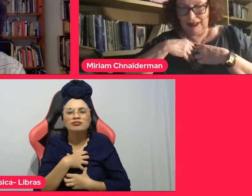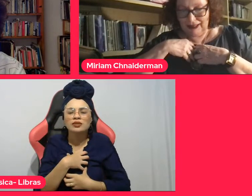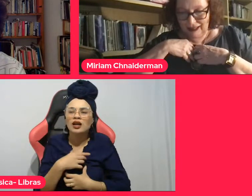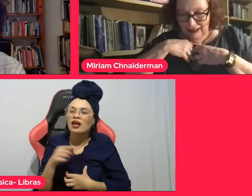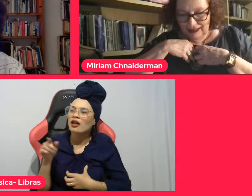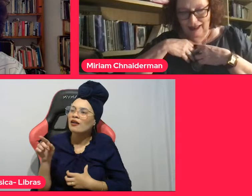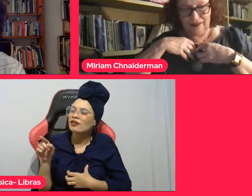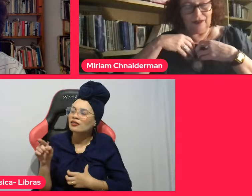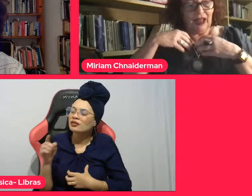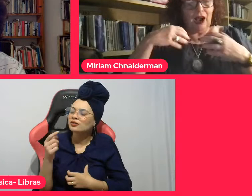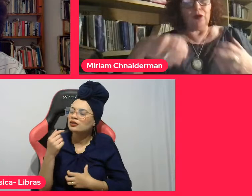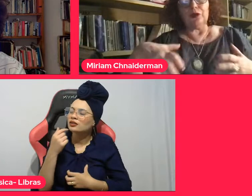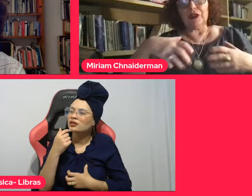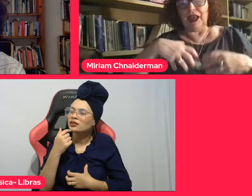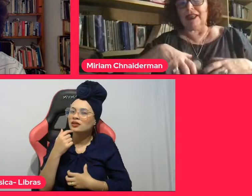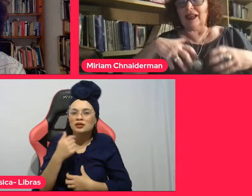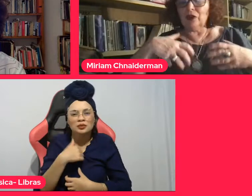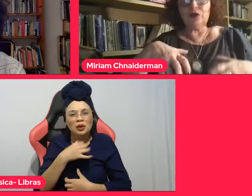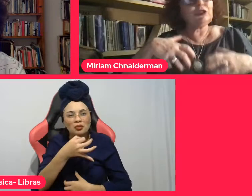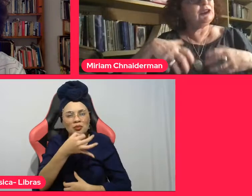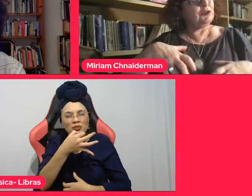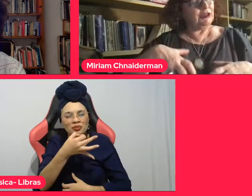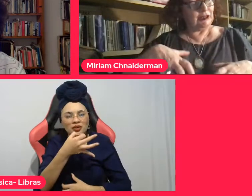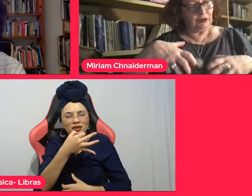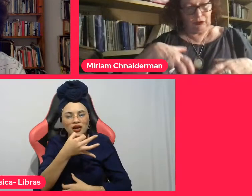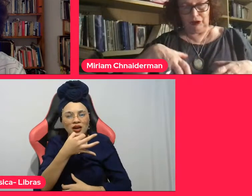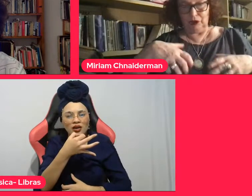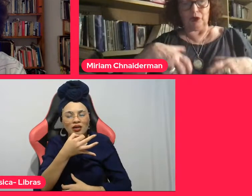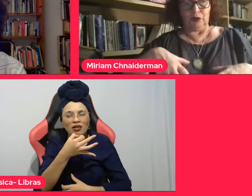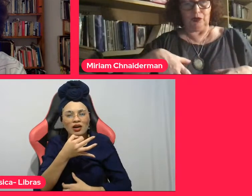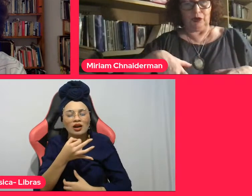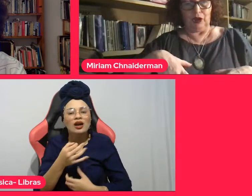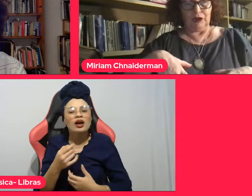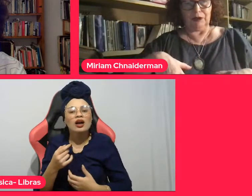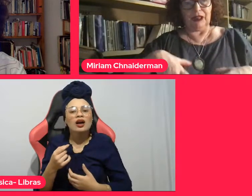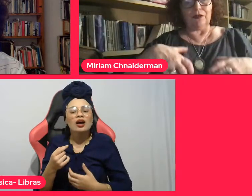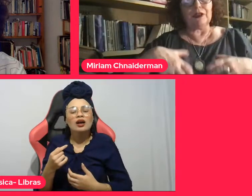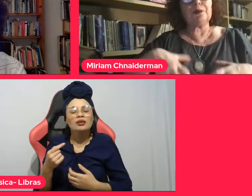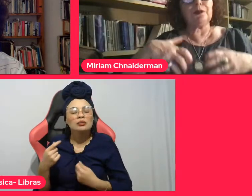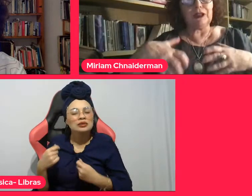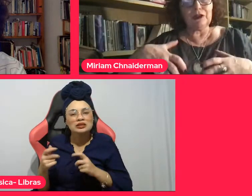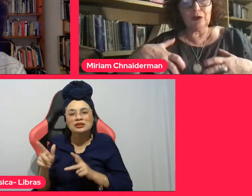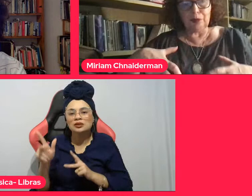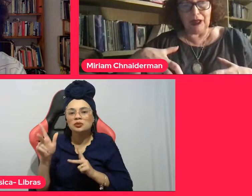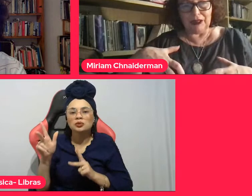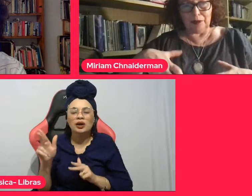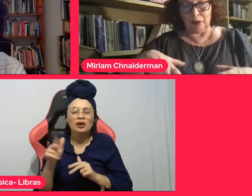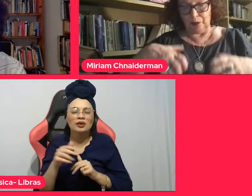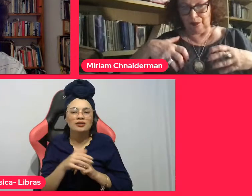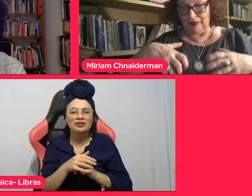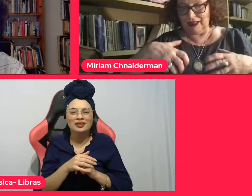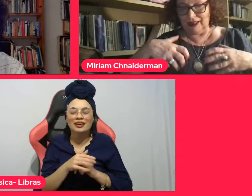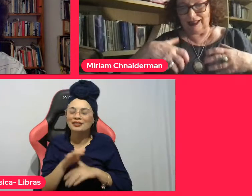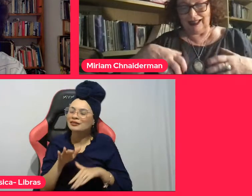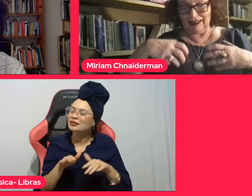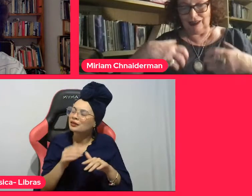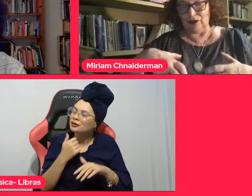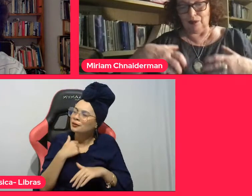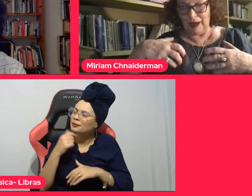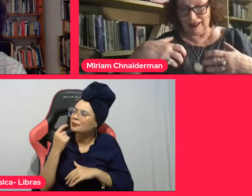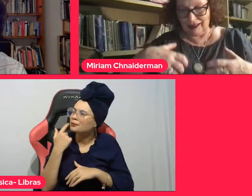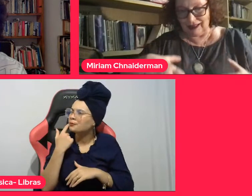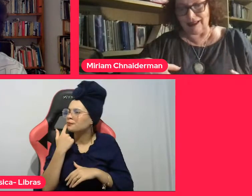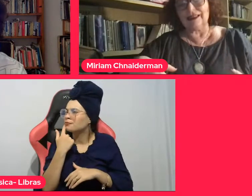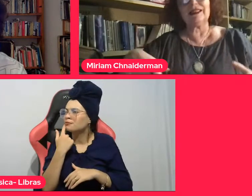só explicita algo que é da constituição de todos nós. Talvez por isso mesmo seja